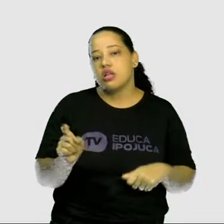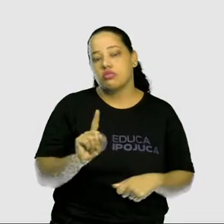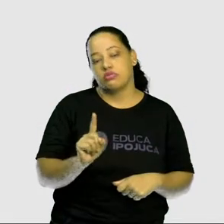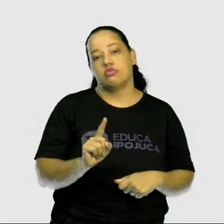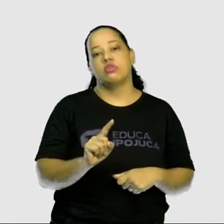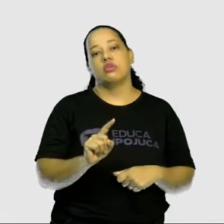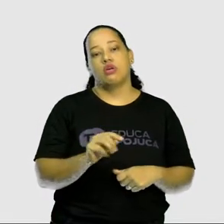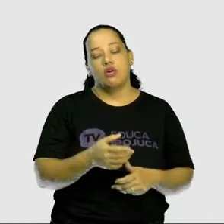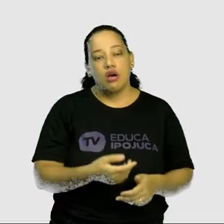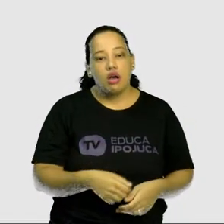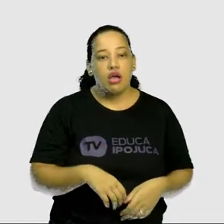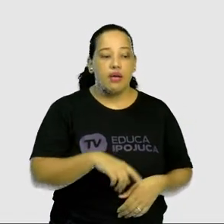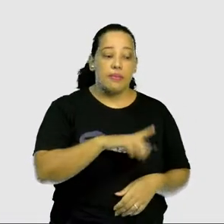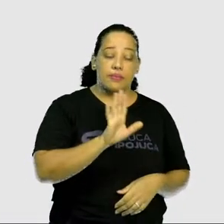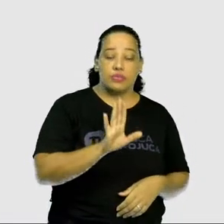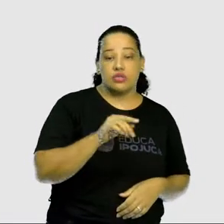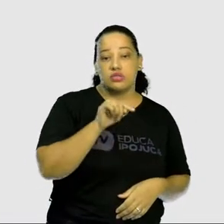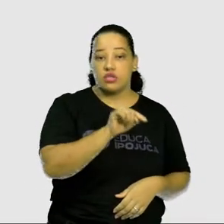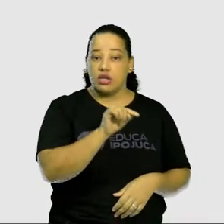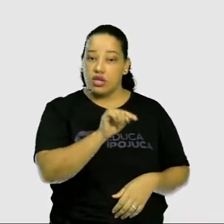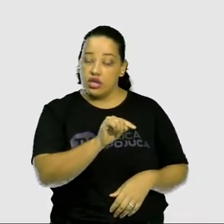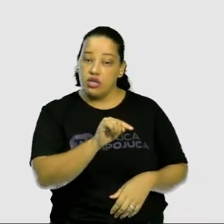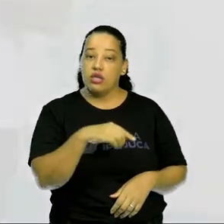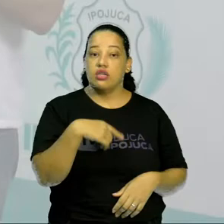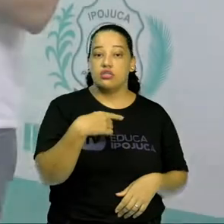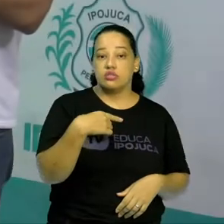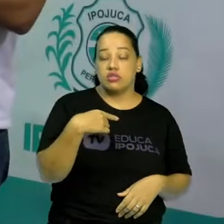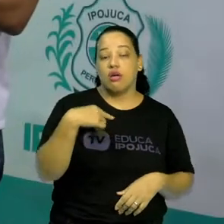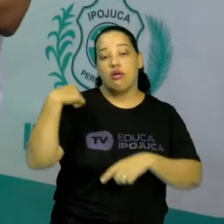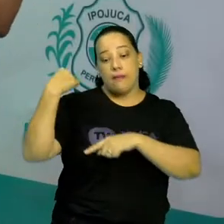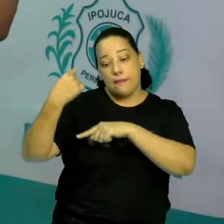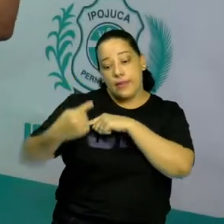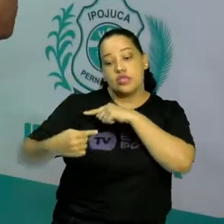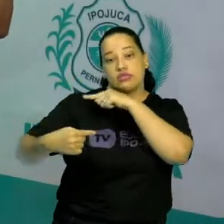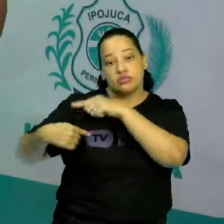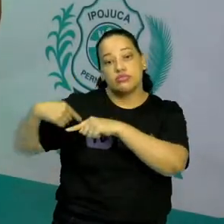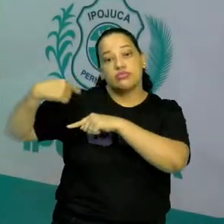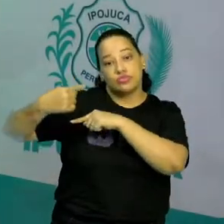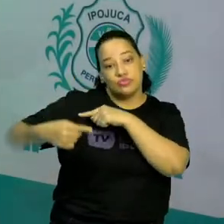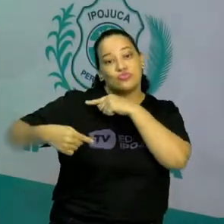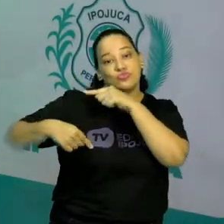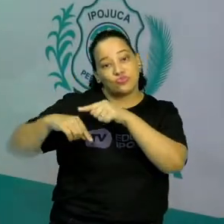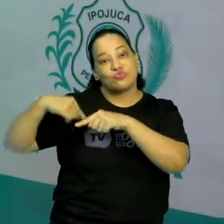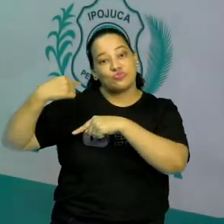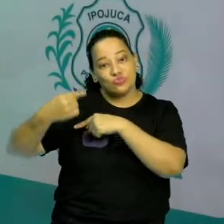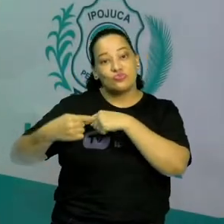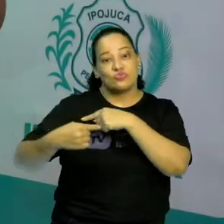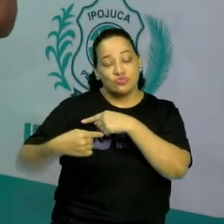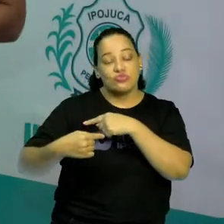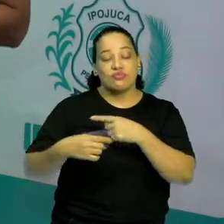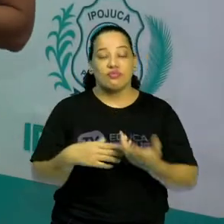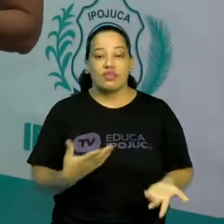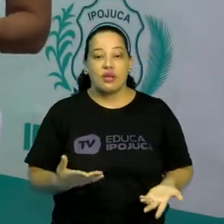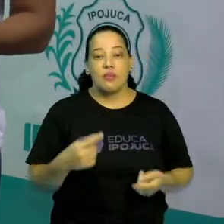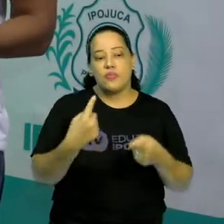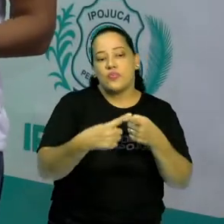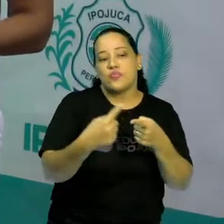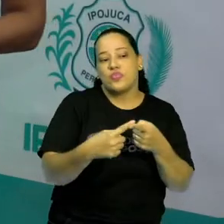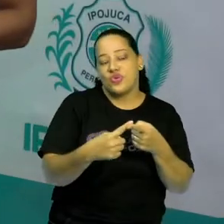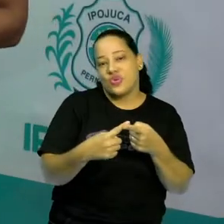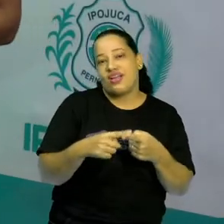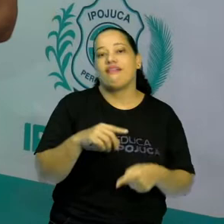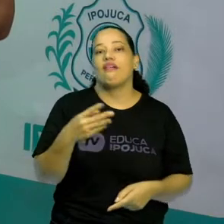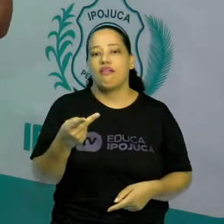e eles vão ser passados, como eu falei para vocês, de geração para geração, muito pela questão da